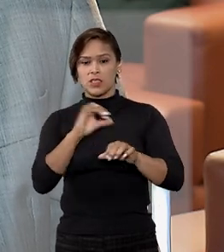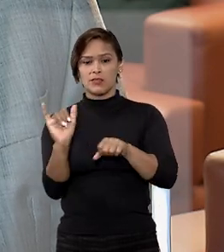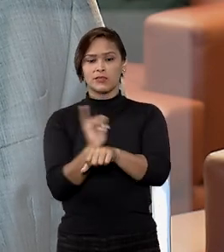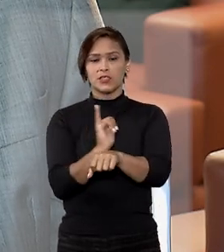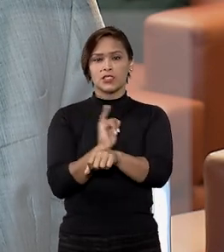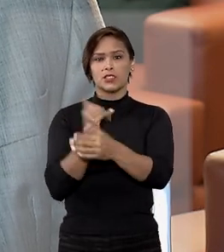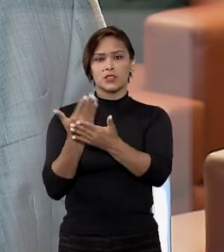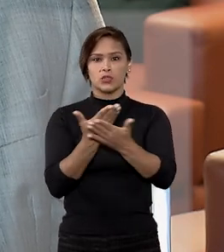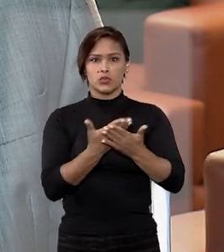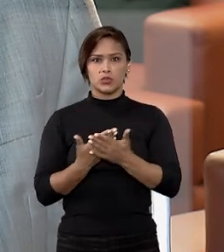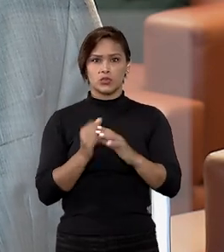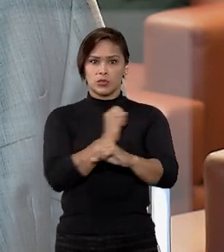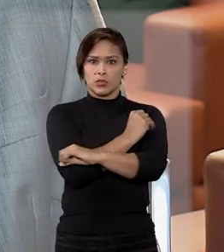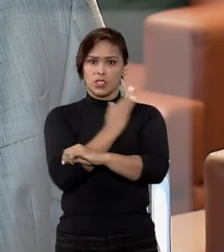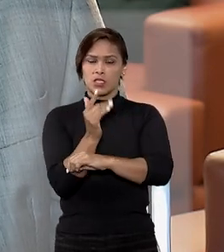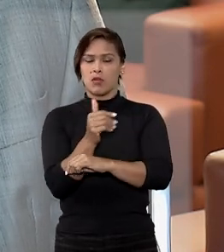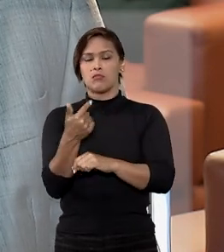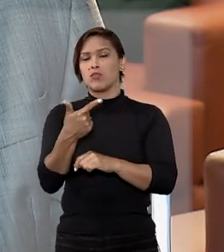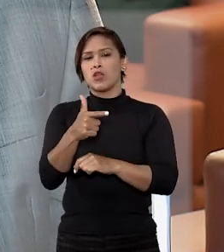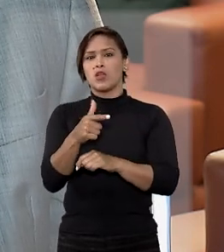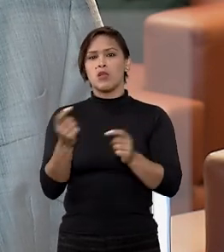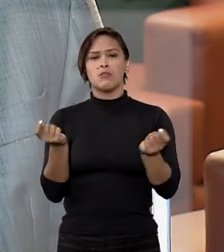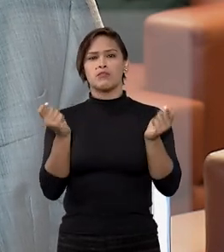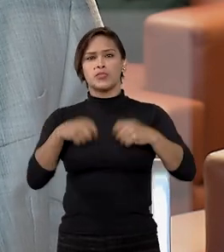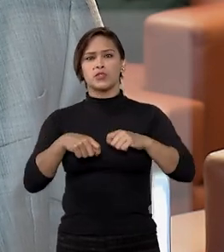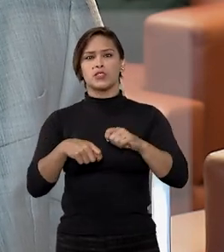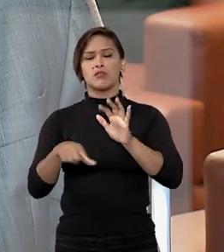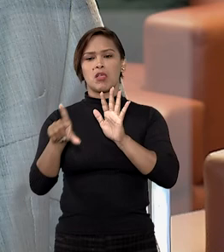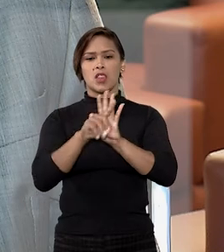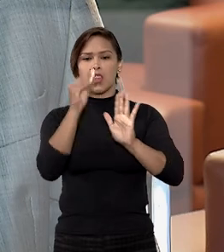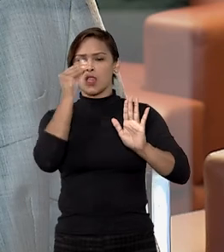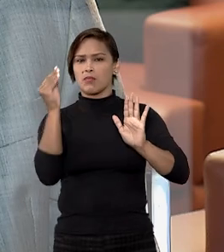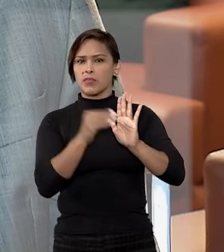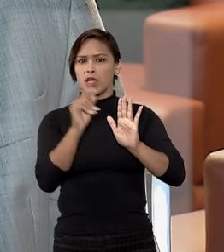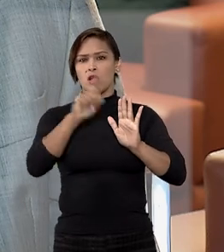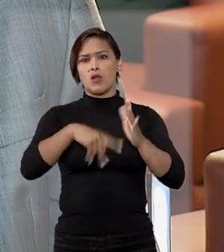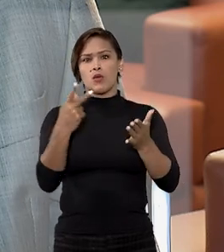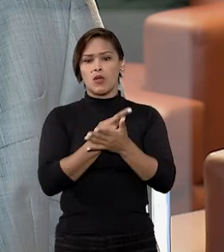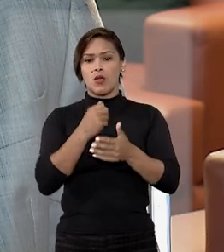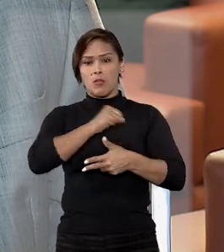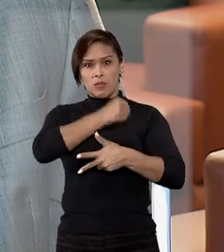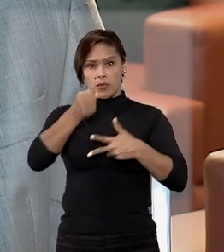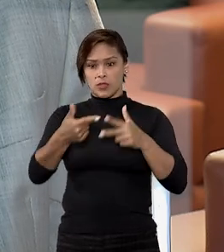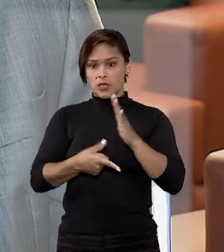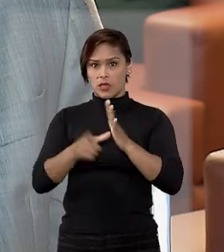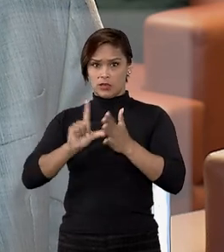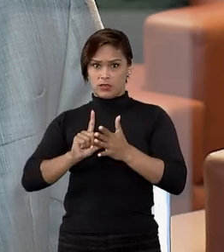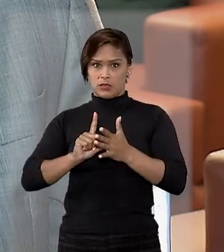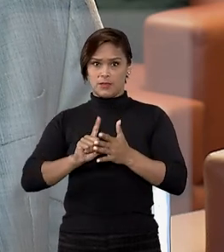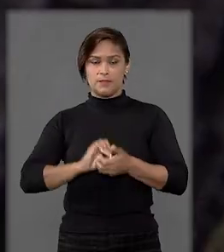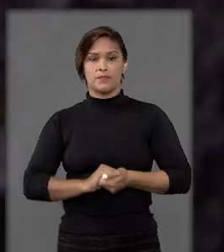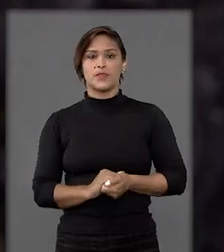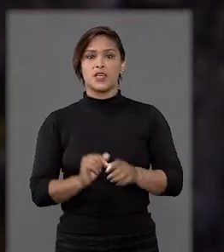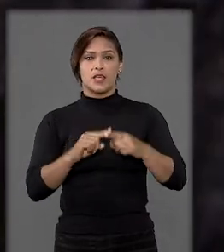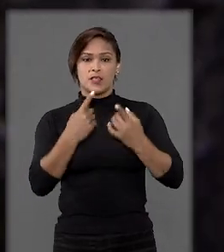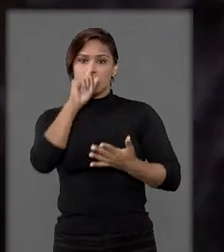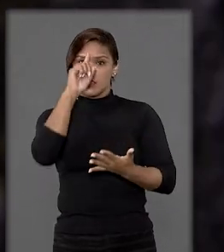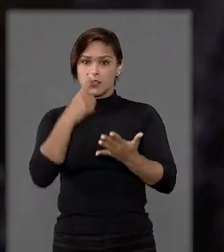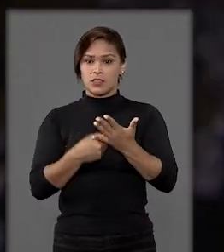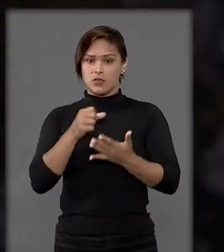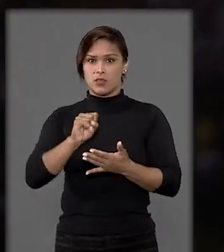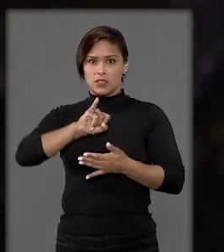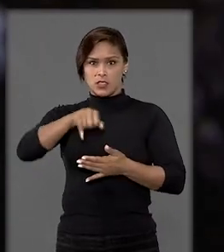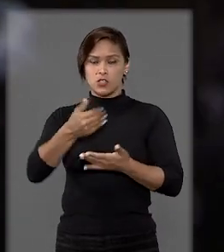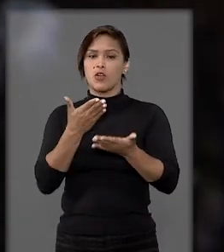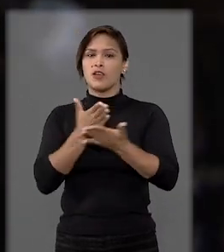de elaboração do estudo ambiental, não sendo razoável considerar ilegais os atos do poder público antes disso. Portanto, a